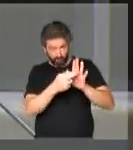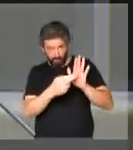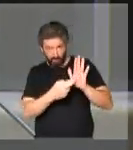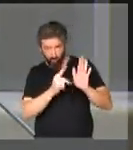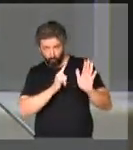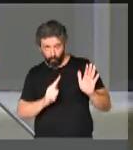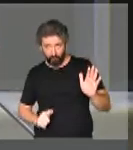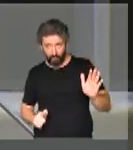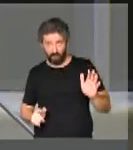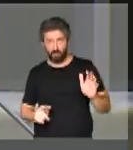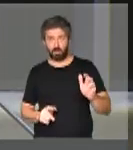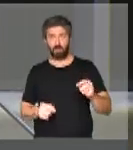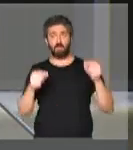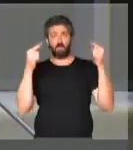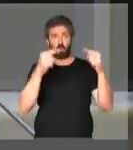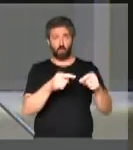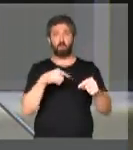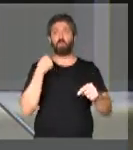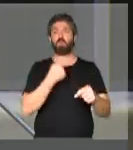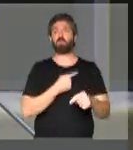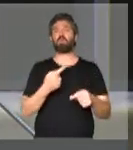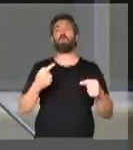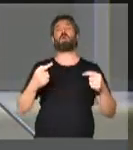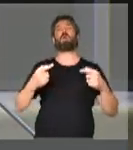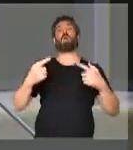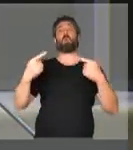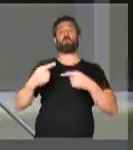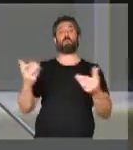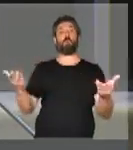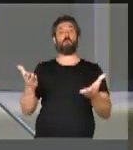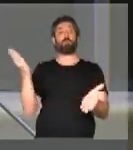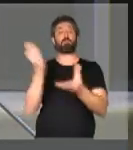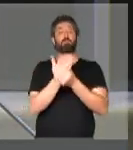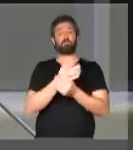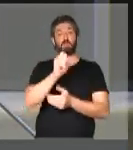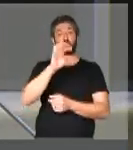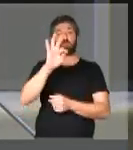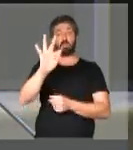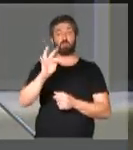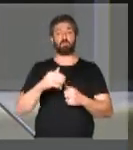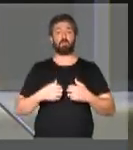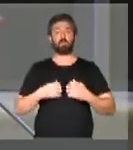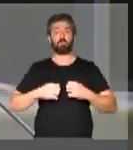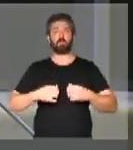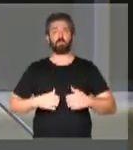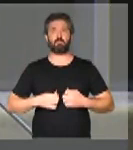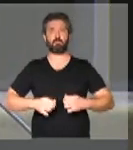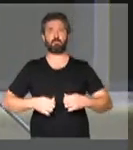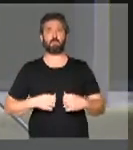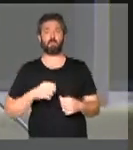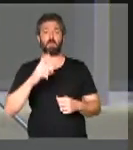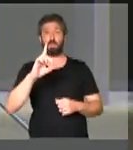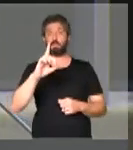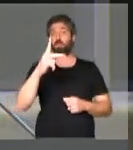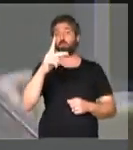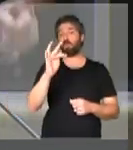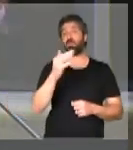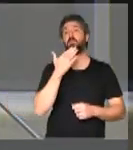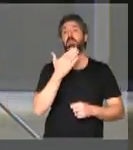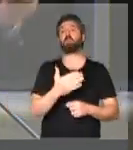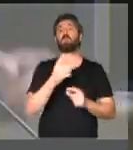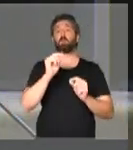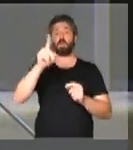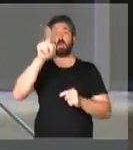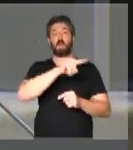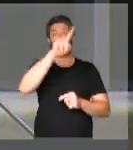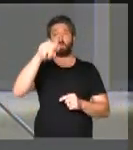está usando? Contra isso, nós da oposição entramos hoje no Supremo Tribunal Federal, como a DPF, pedindo